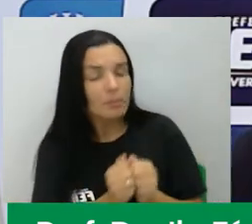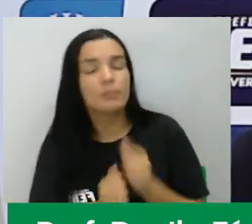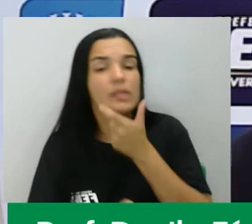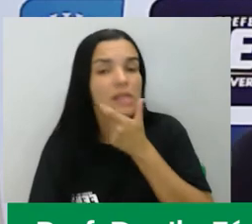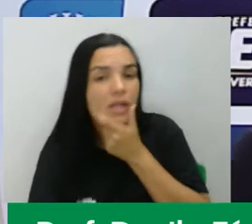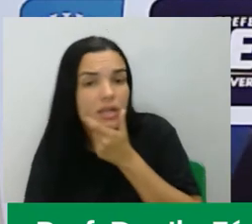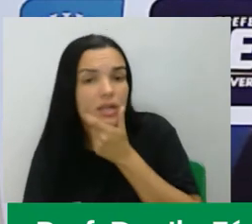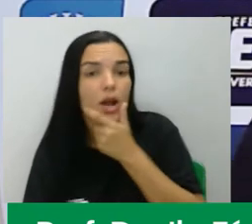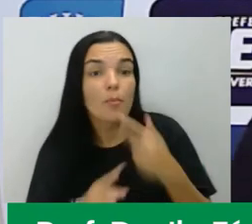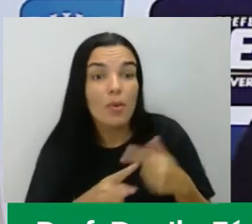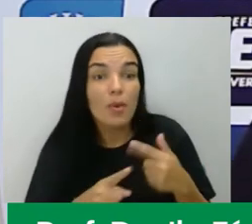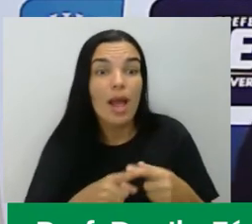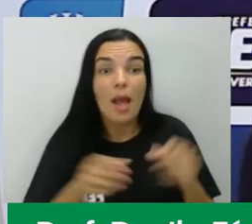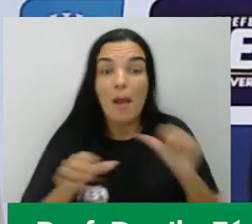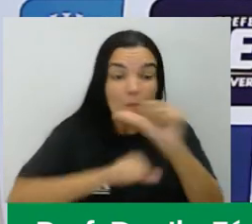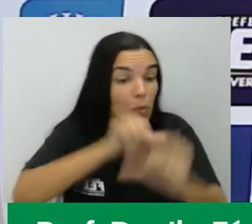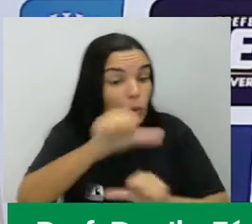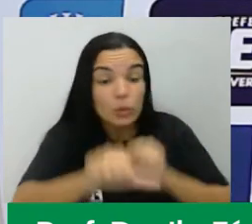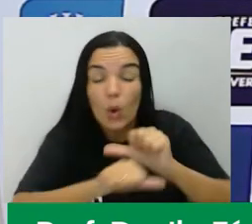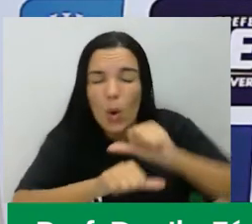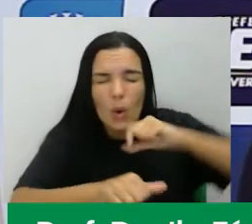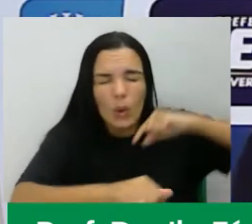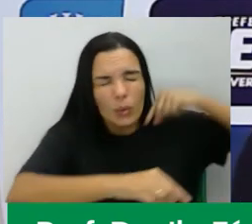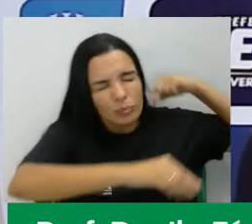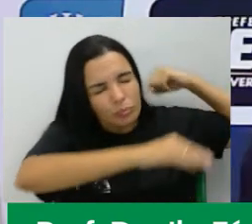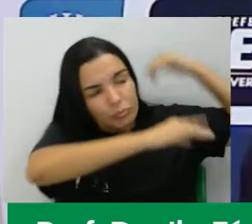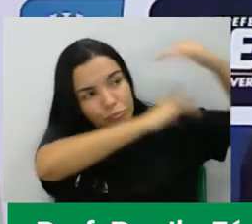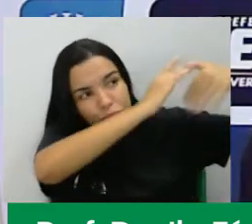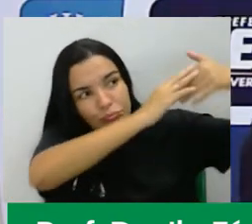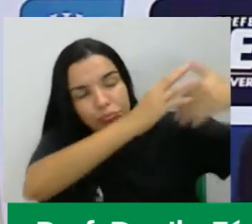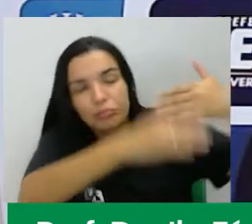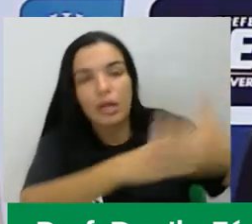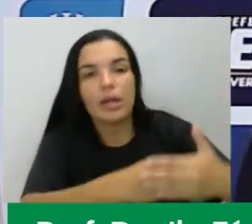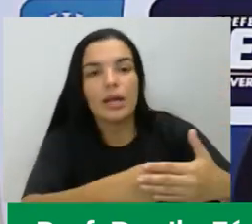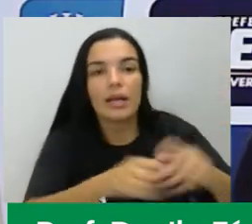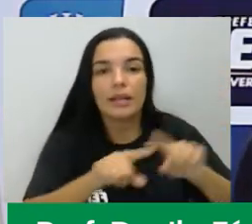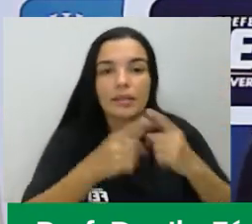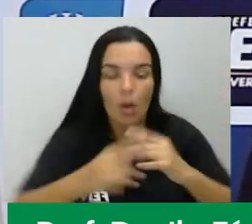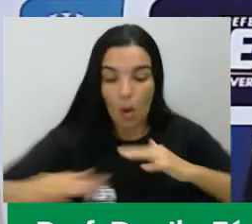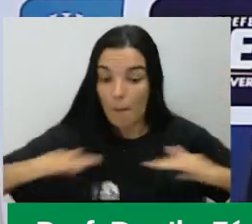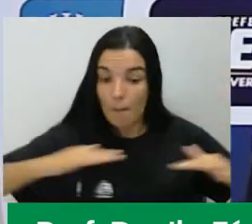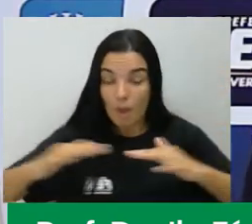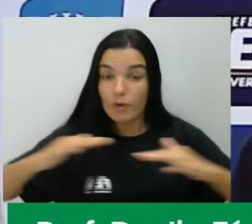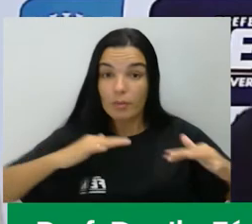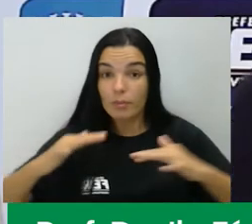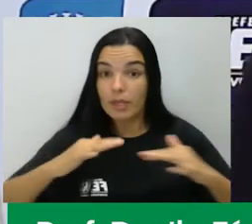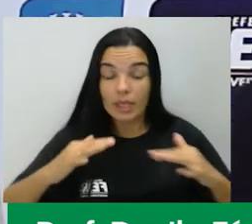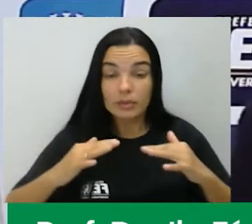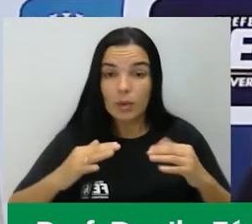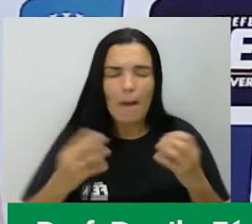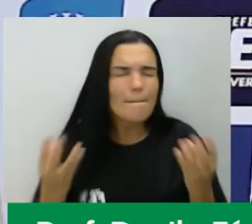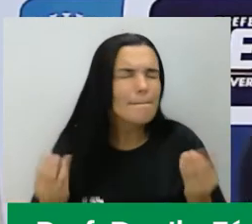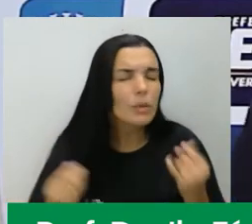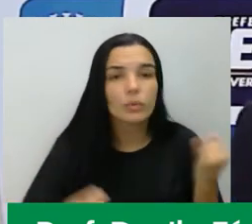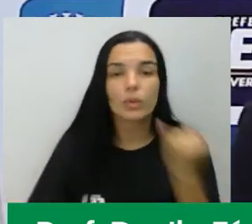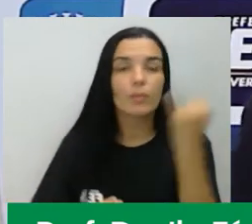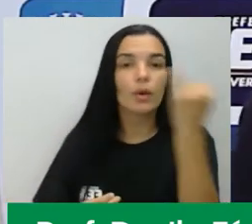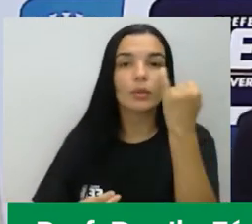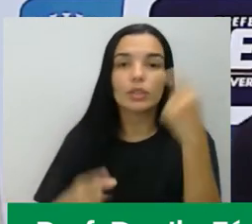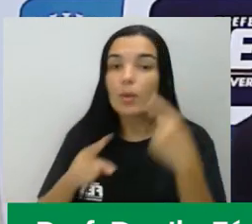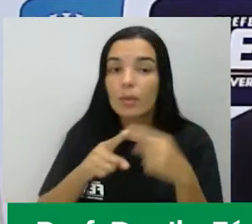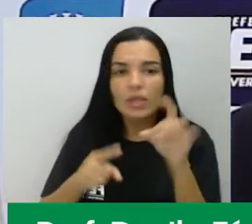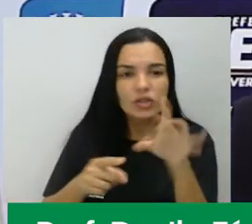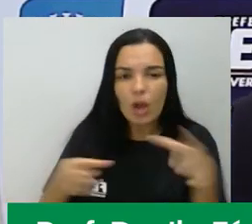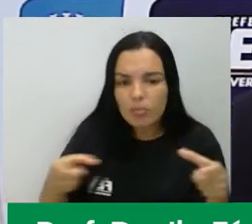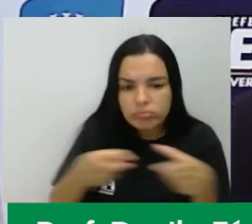segmento do mundo. Esses movimentos são tão importantes que eles não ficam só restritos aos seus países e acabam influenciando outros